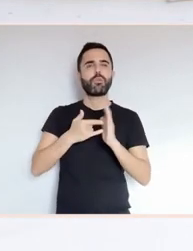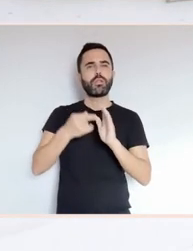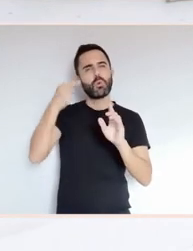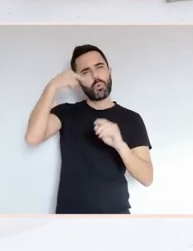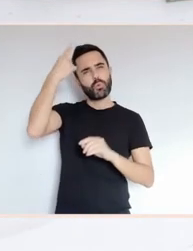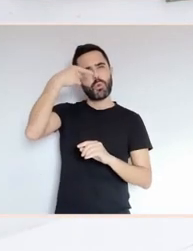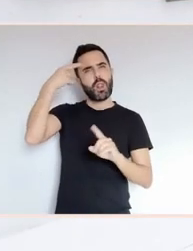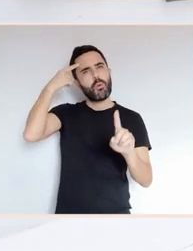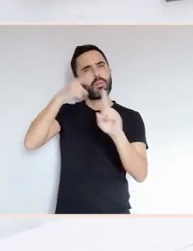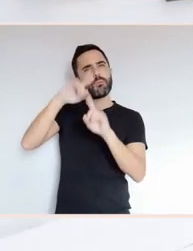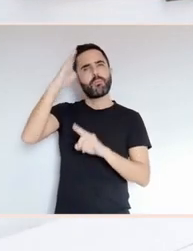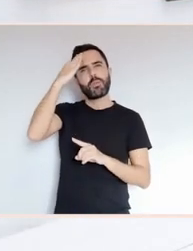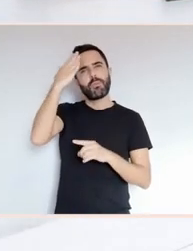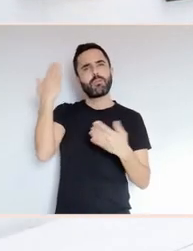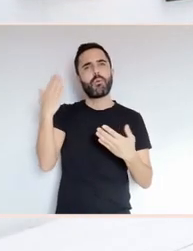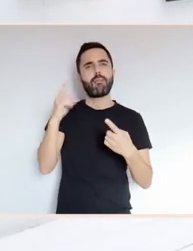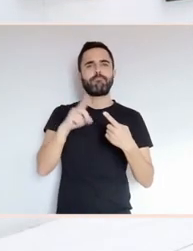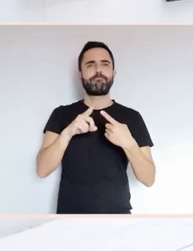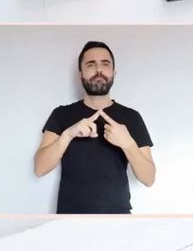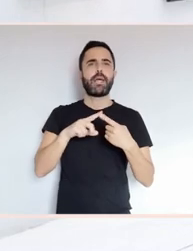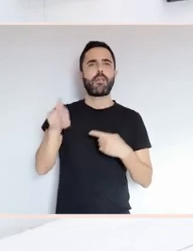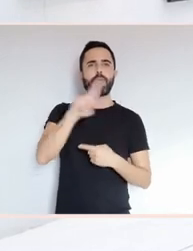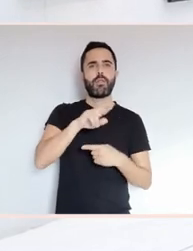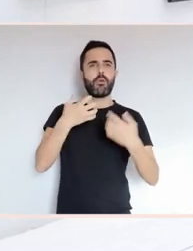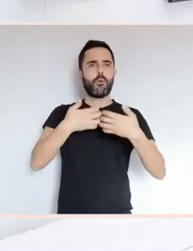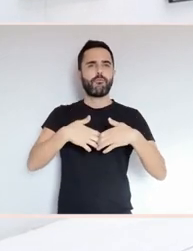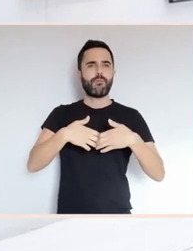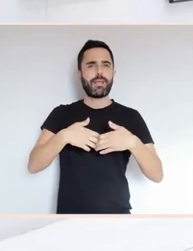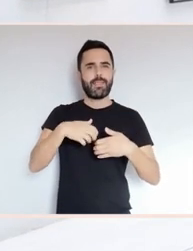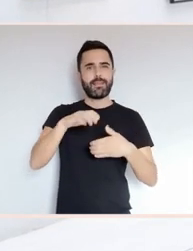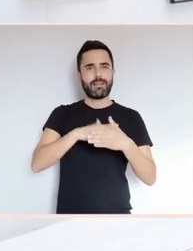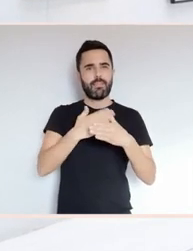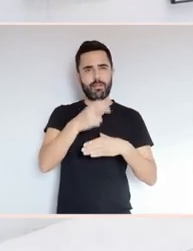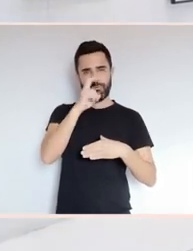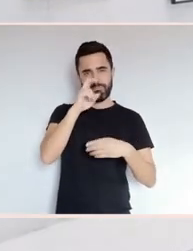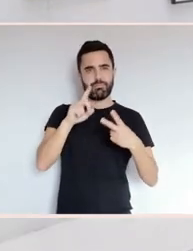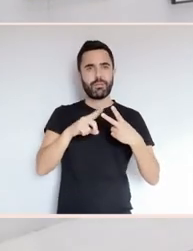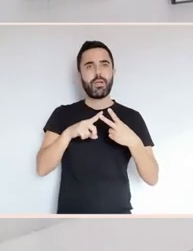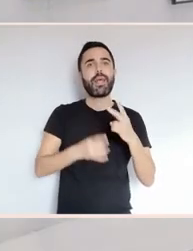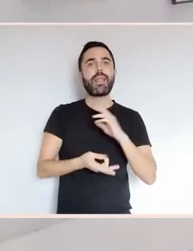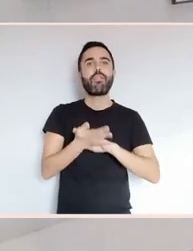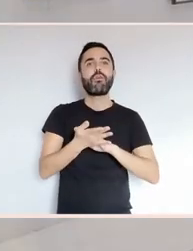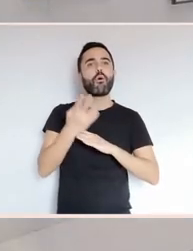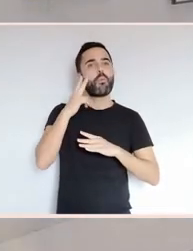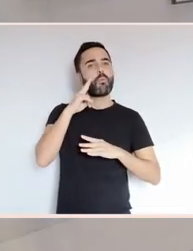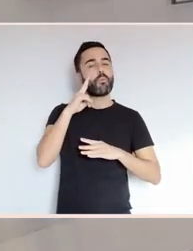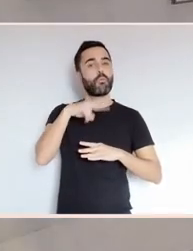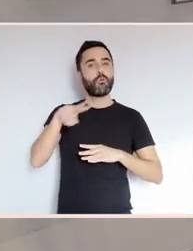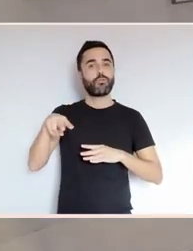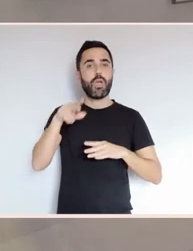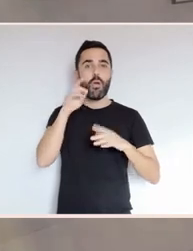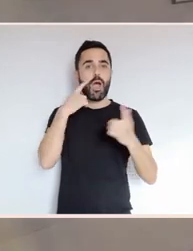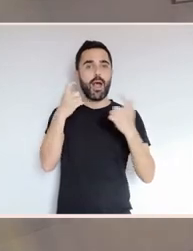da antiga fábrica de Sargadelos e a fundación do Museo de Arte Contemporáneo Carlos Maside e da editorial